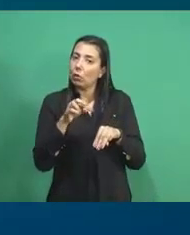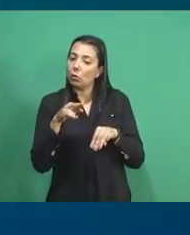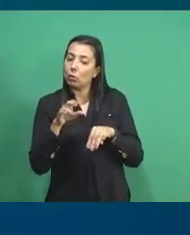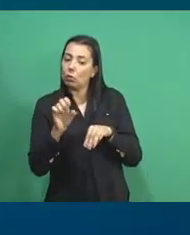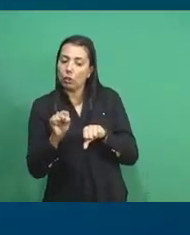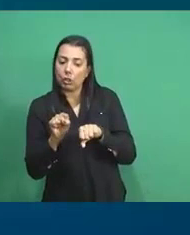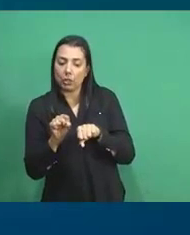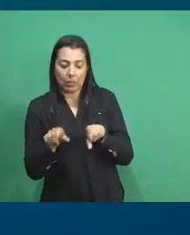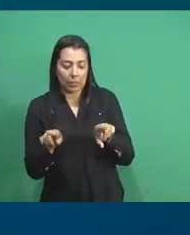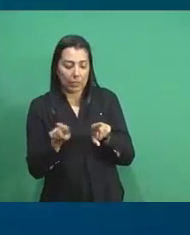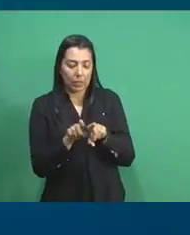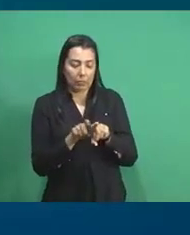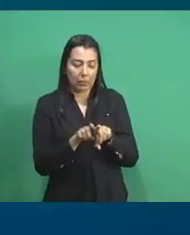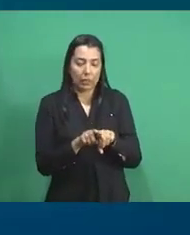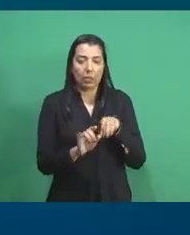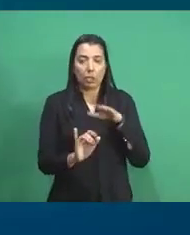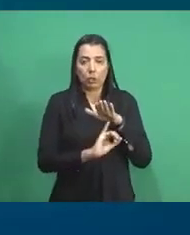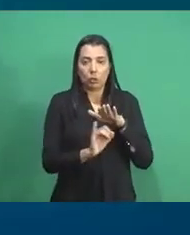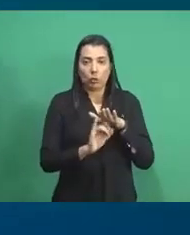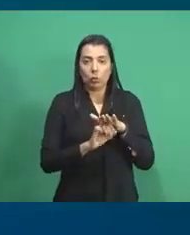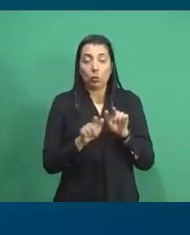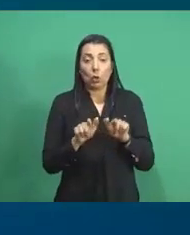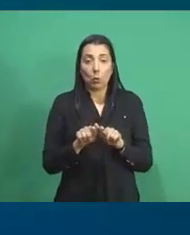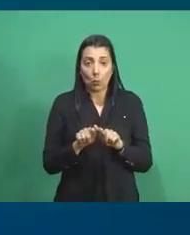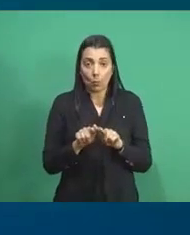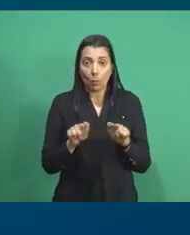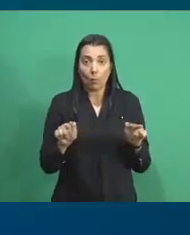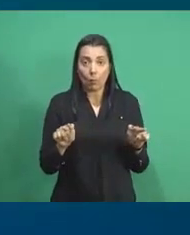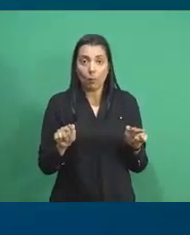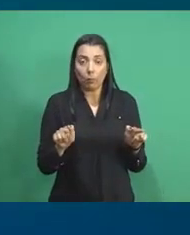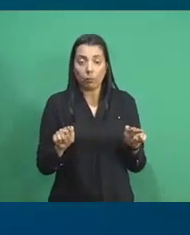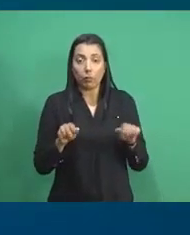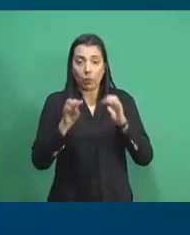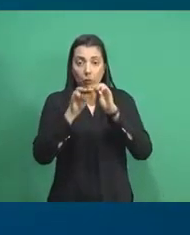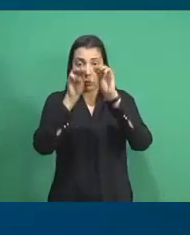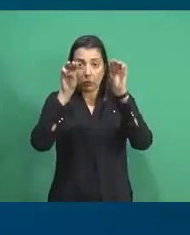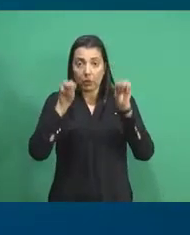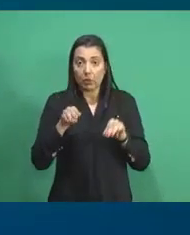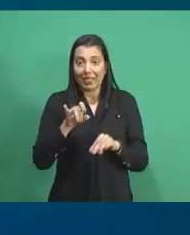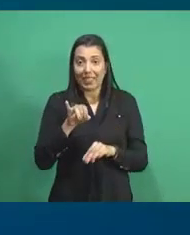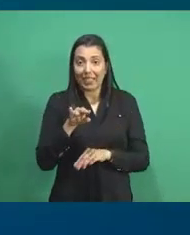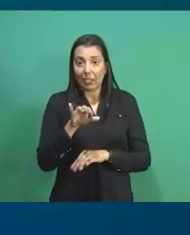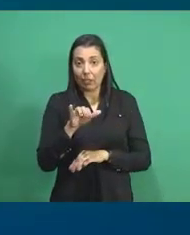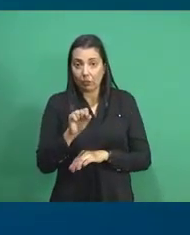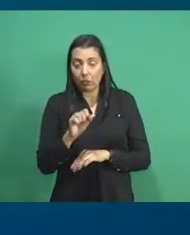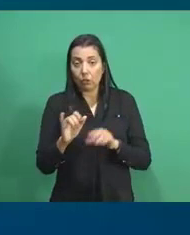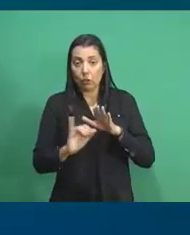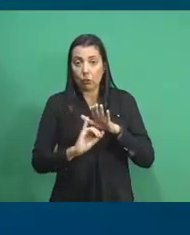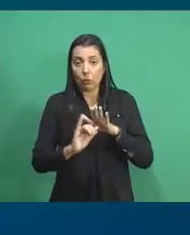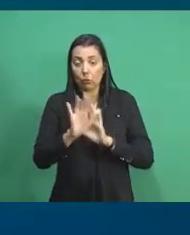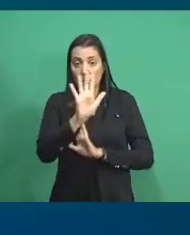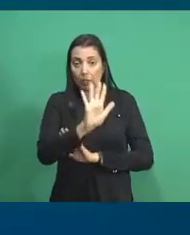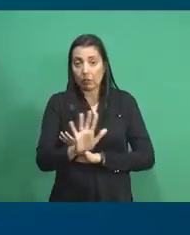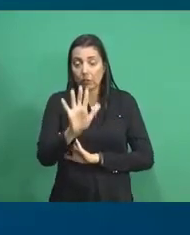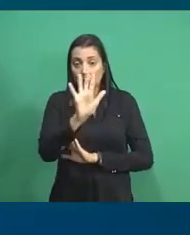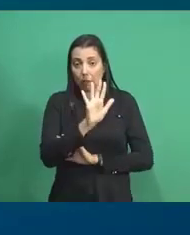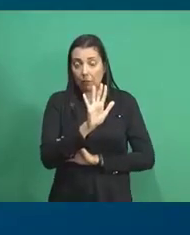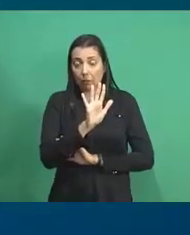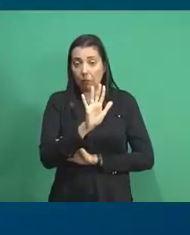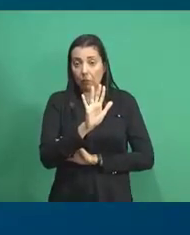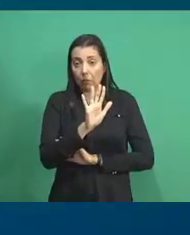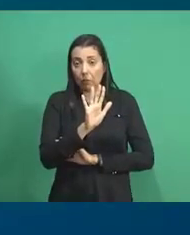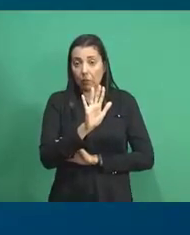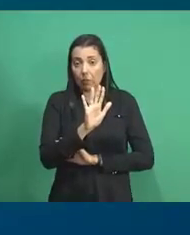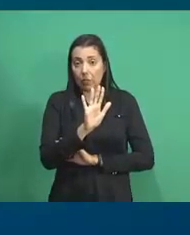O INSA também, Instituto de Semiário, do Museu GELD e o IMA, que é o Instituto Nacional da...